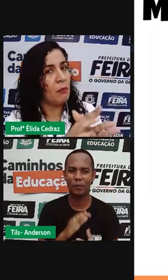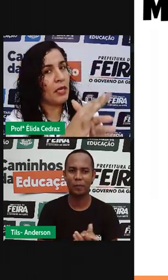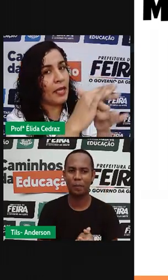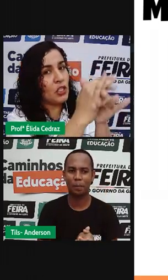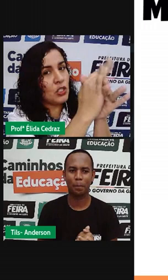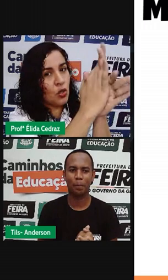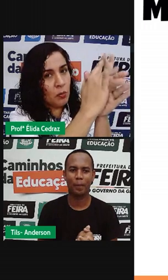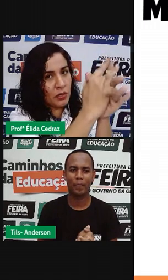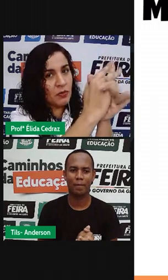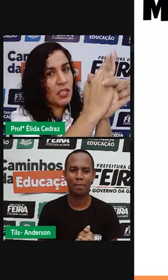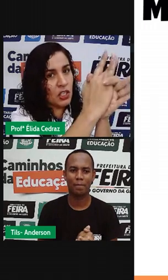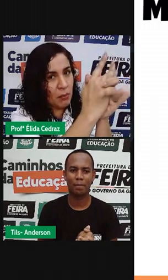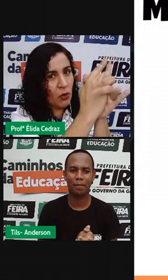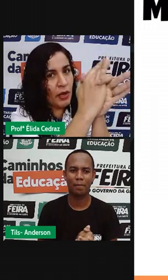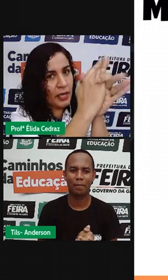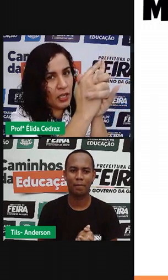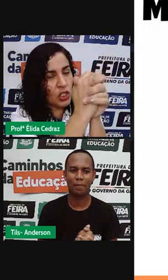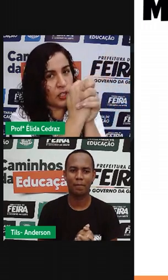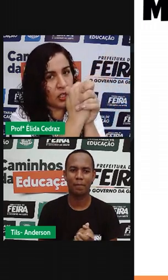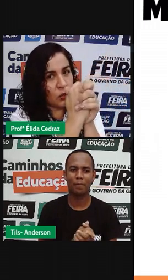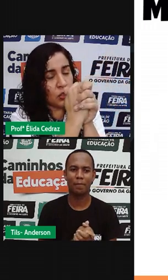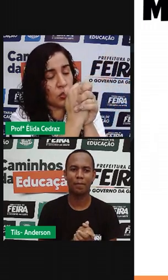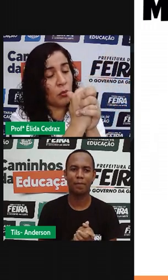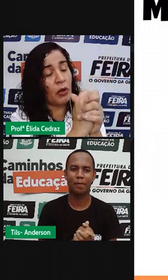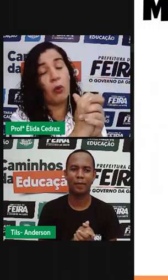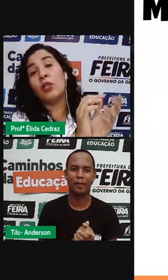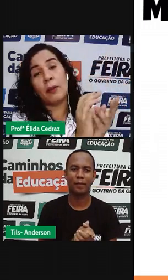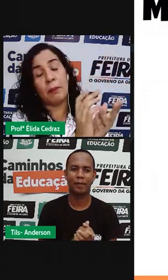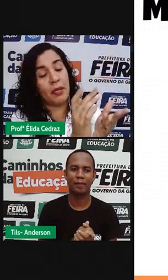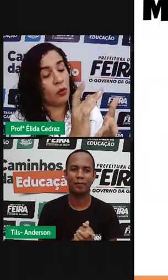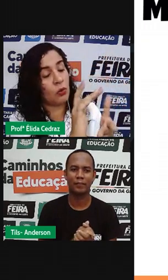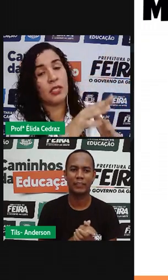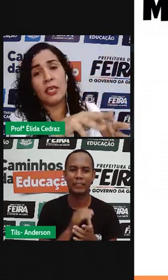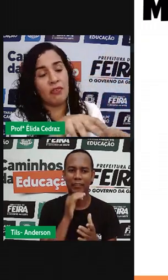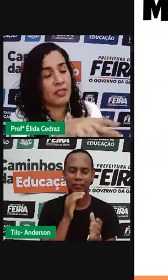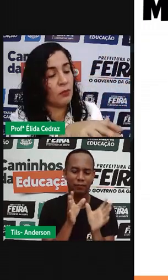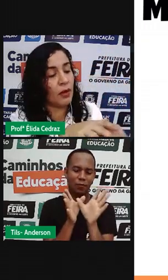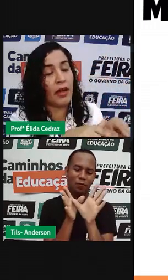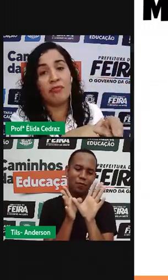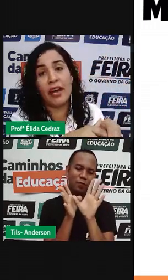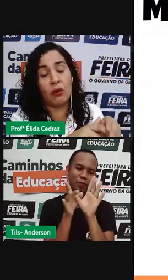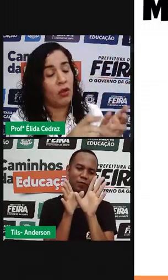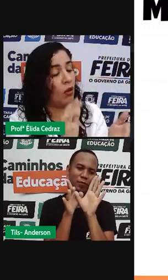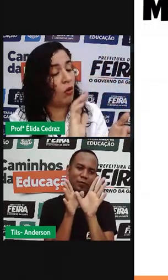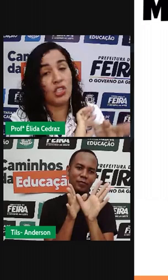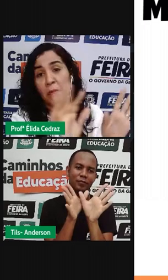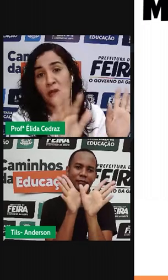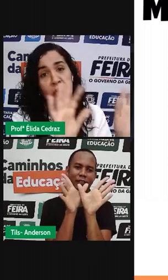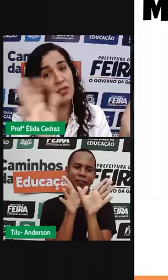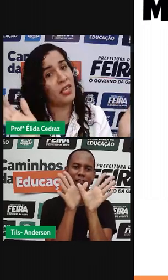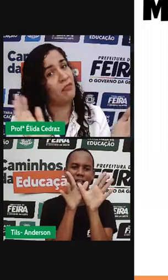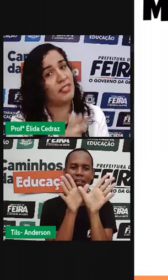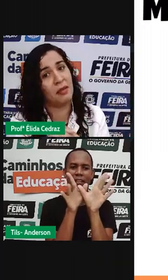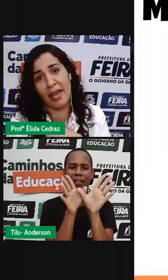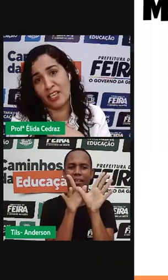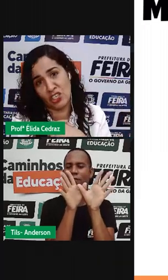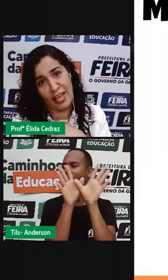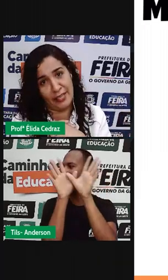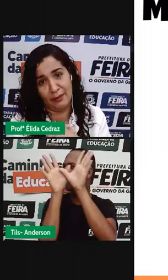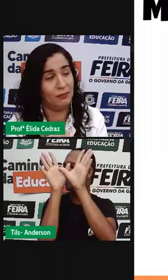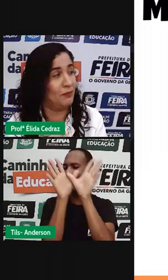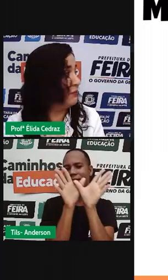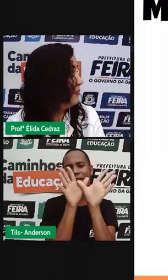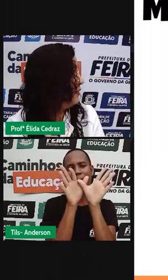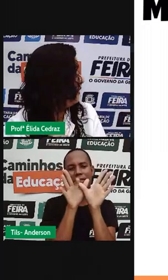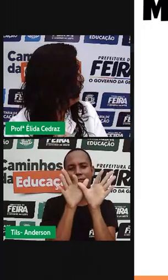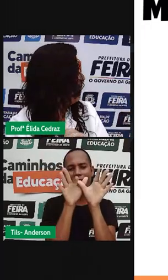Brincar de sombras. Você já brincou, aquele teatrinho de sombra? Quando eu era pequena, eu conseguia fazer um cavalo. Hoje a plana não consegue fazer mais nada.